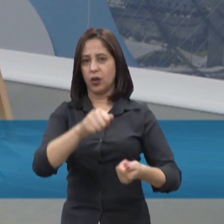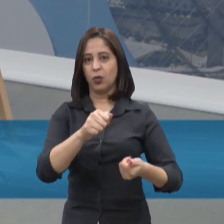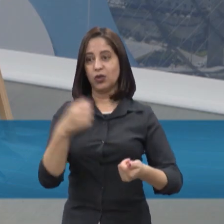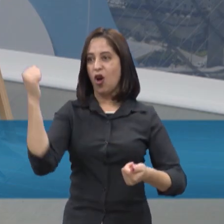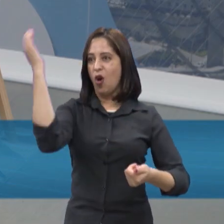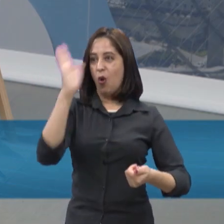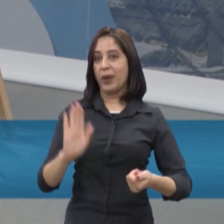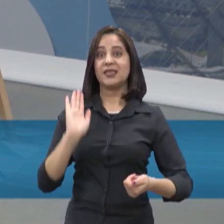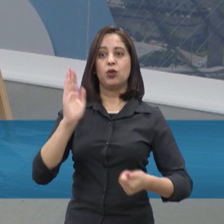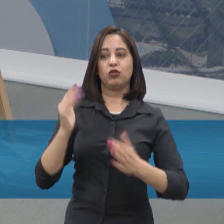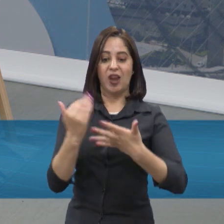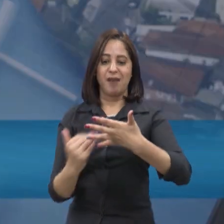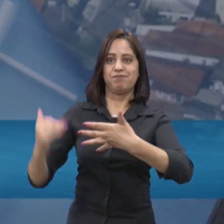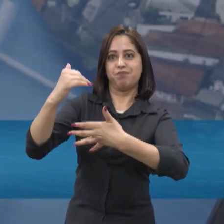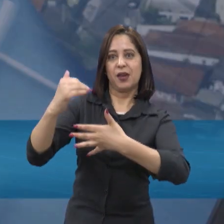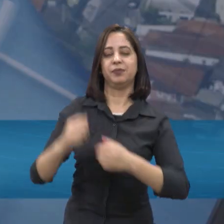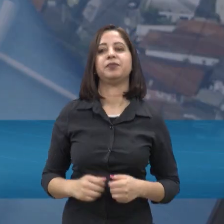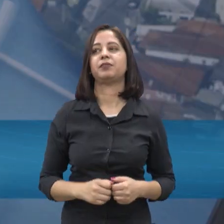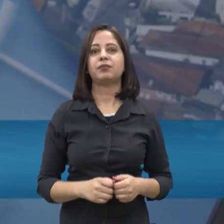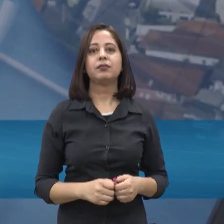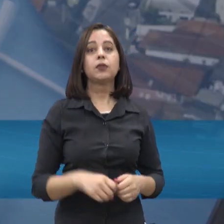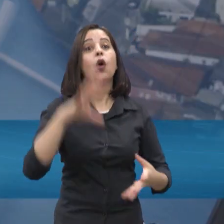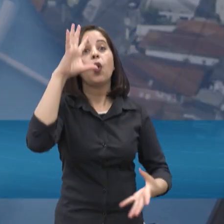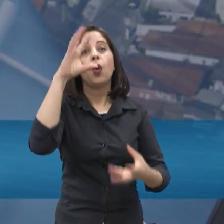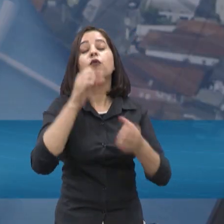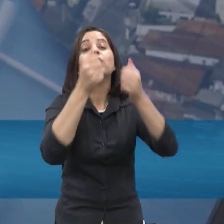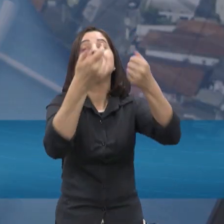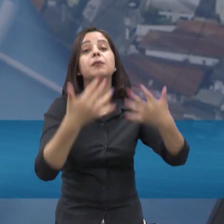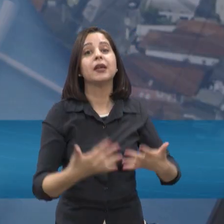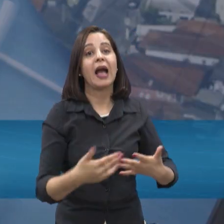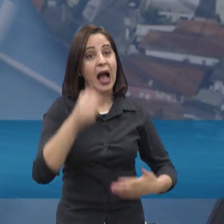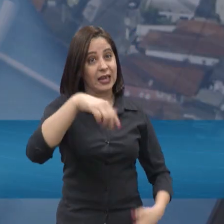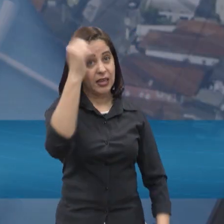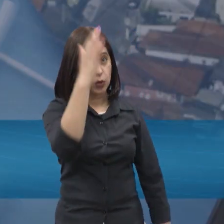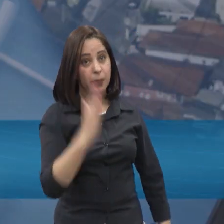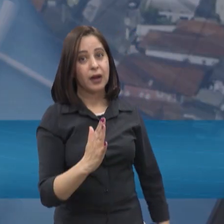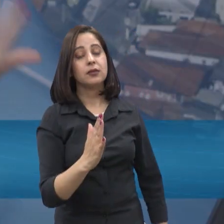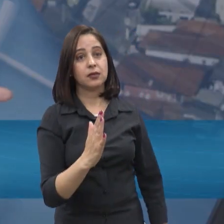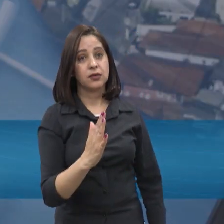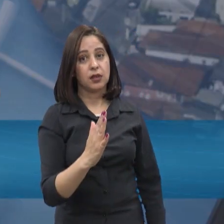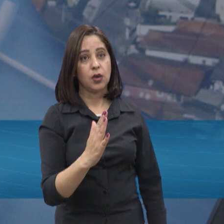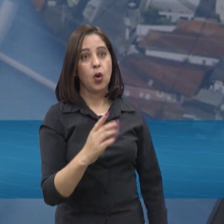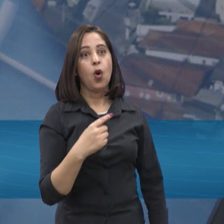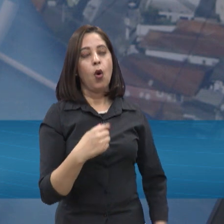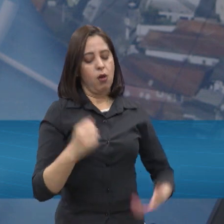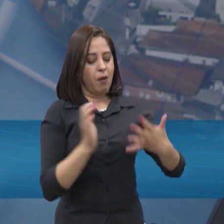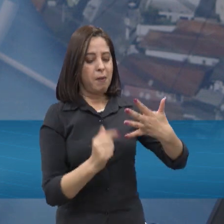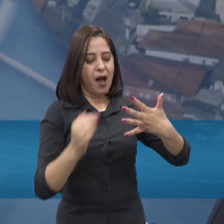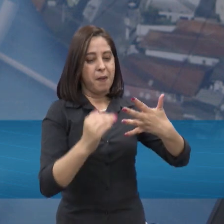bem expressivo, né? Para o pessoal de casa entender rapidamente, o Brasil também está à frente por conta, né, nós somos